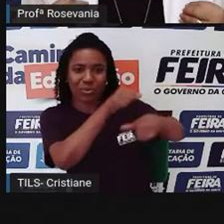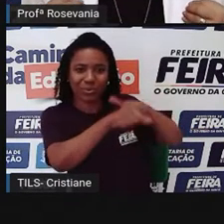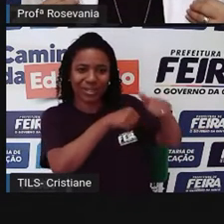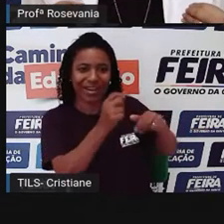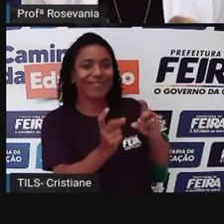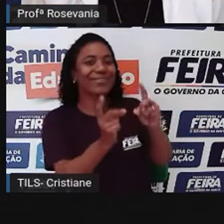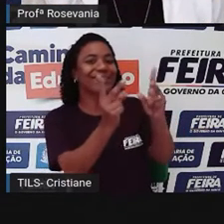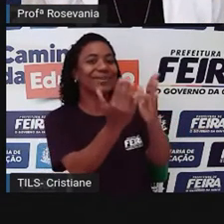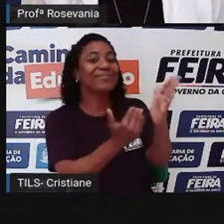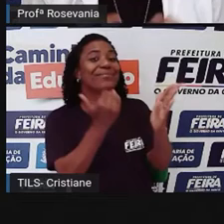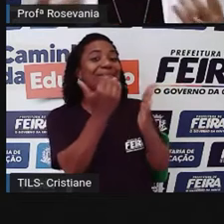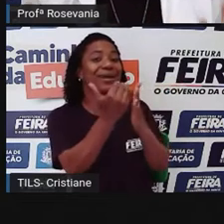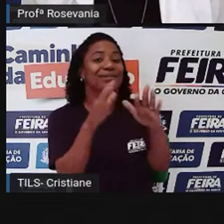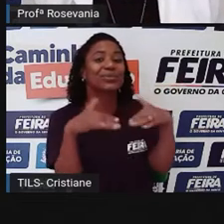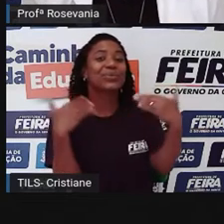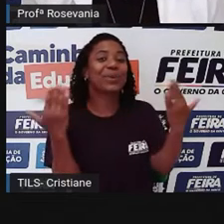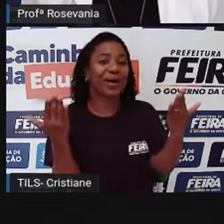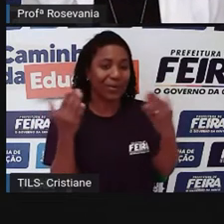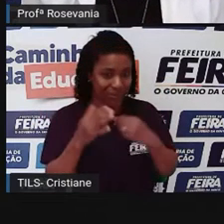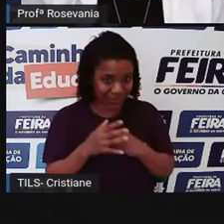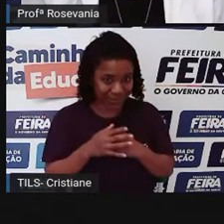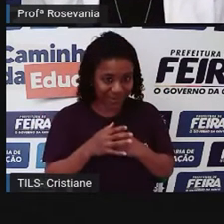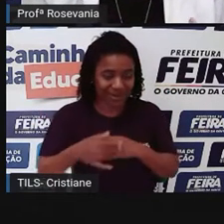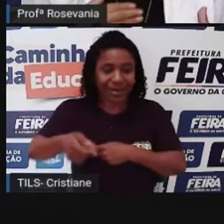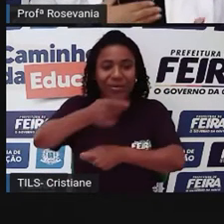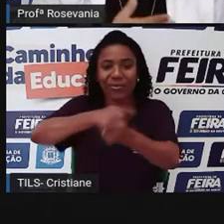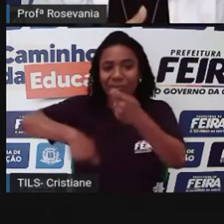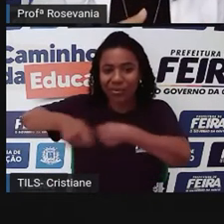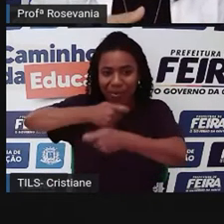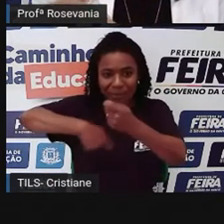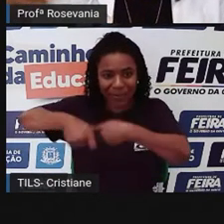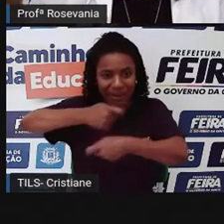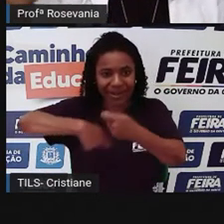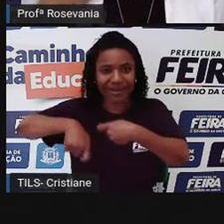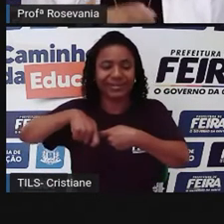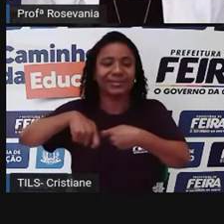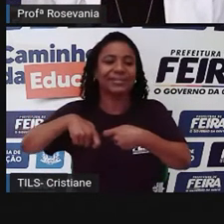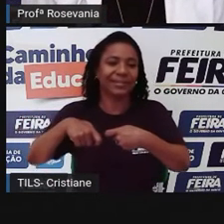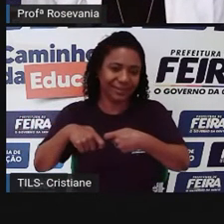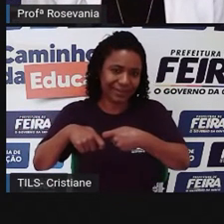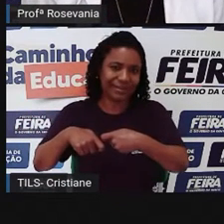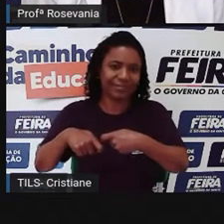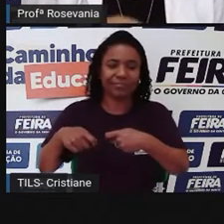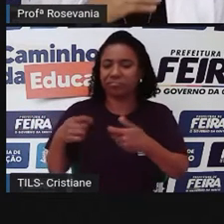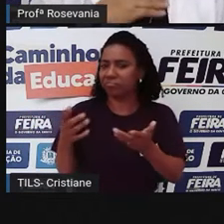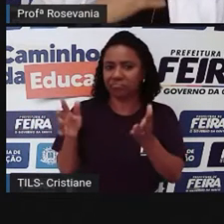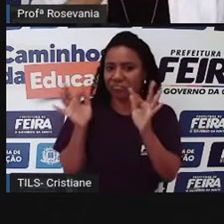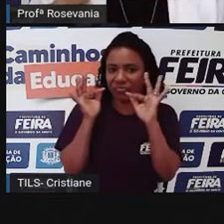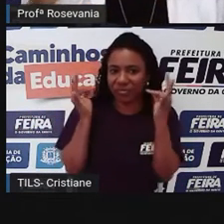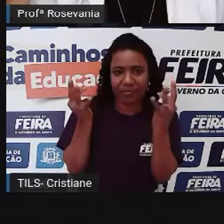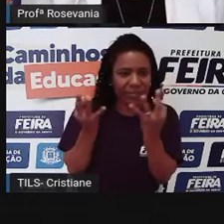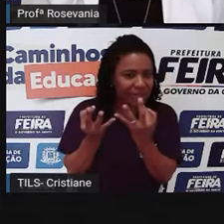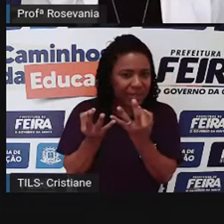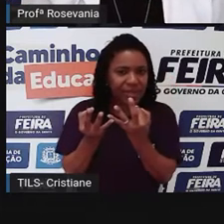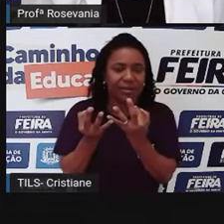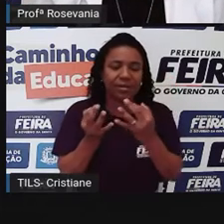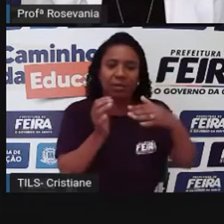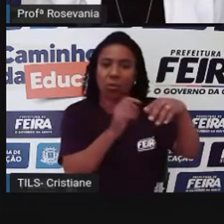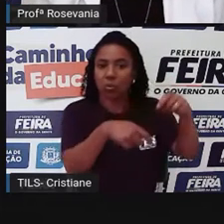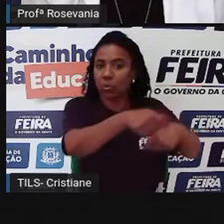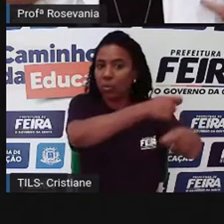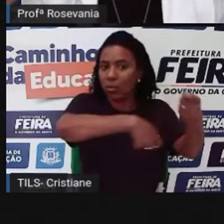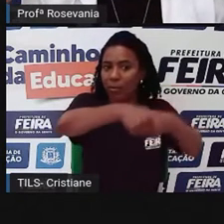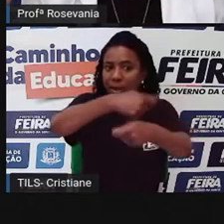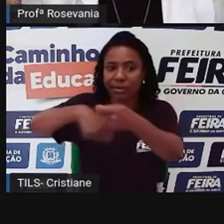o comércio independente, como o próprio nome já está dizendo, não segue uma linha assim, como a maioria das outras